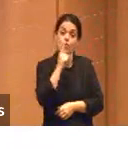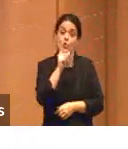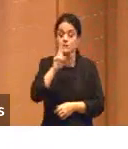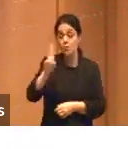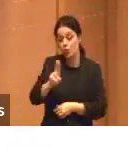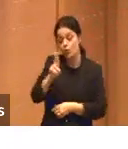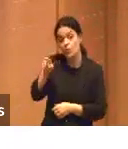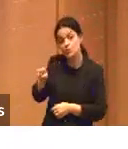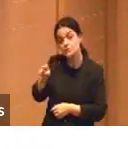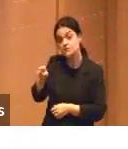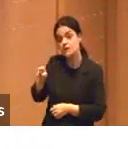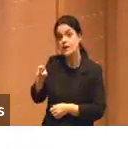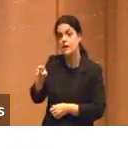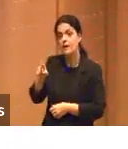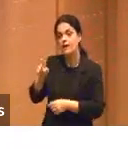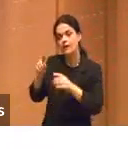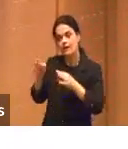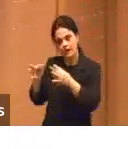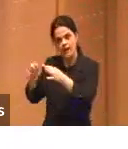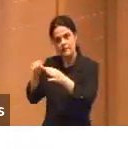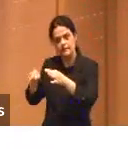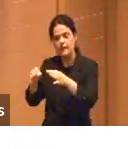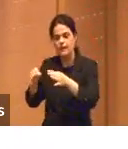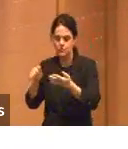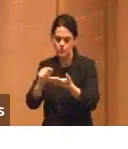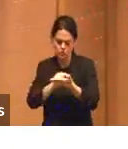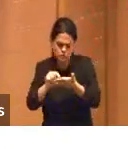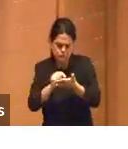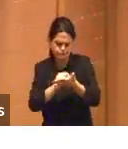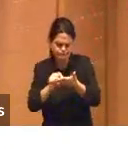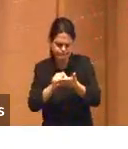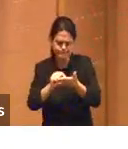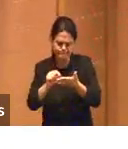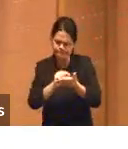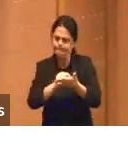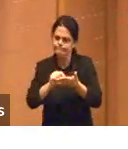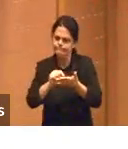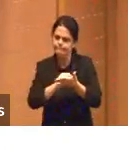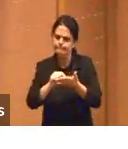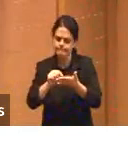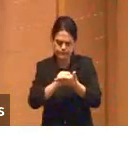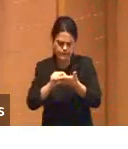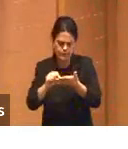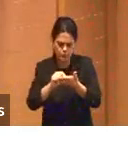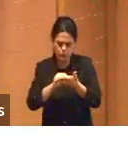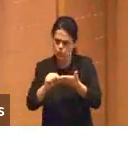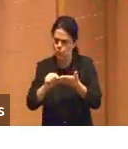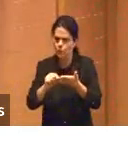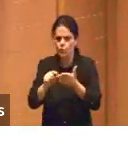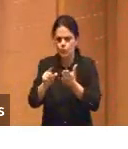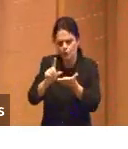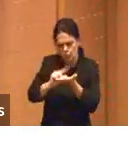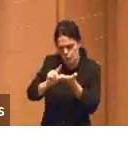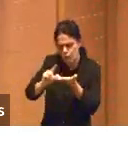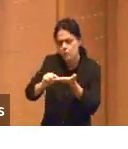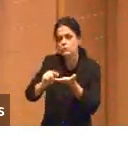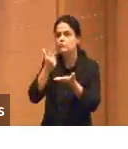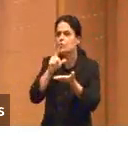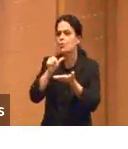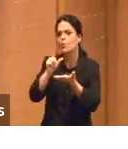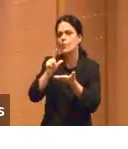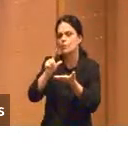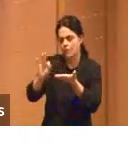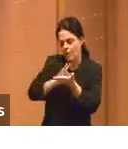porque ele interferiu tanto na minha forma de pensar e produzir que eu o reconheci como autor, mas é fácil